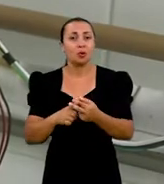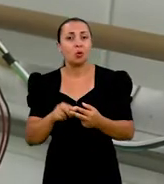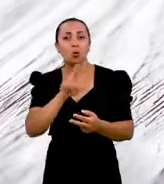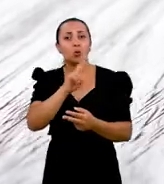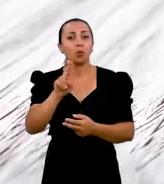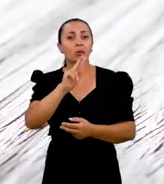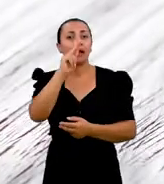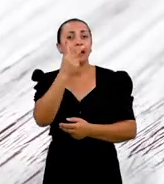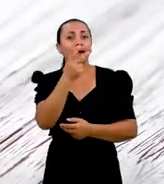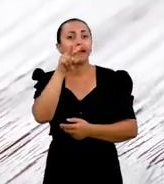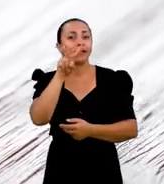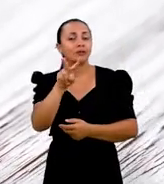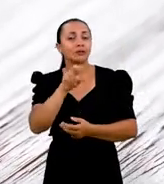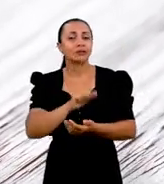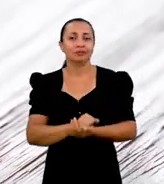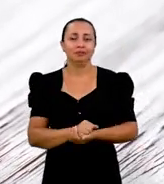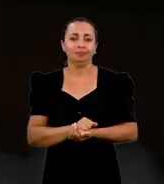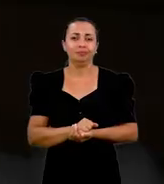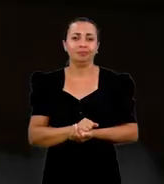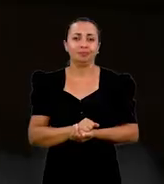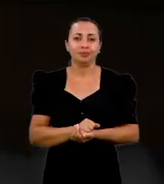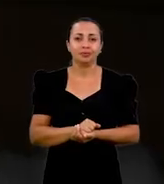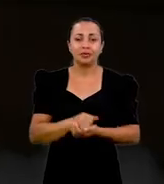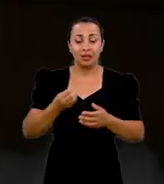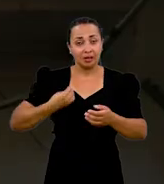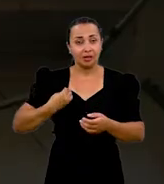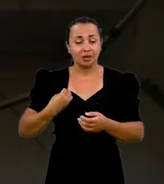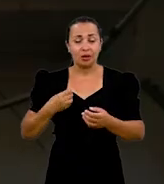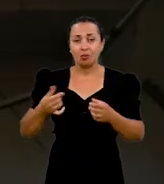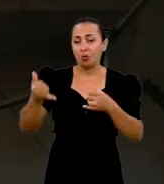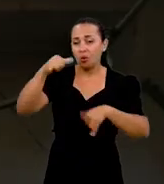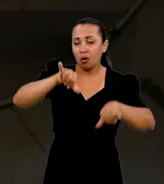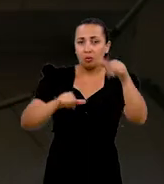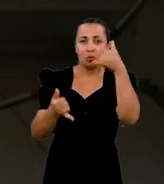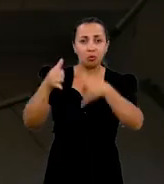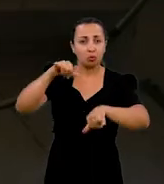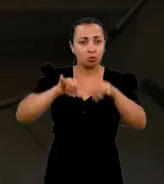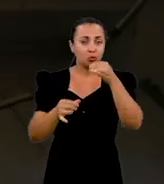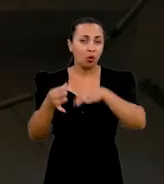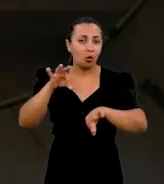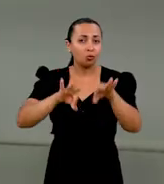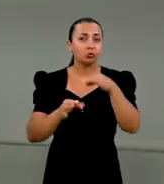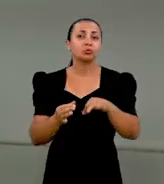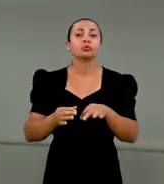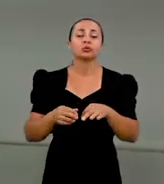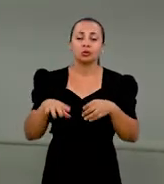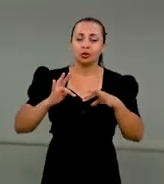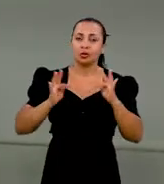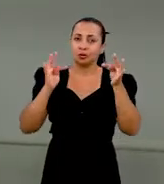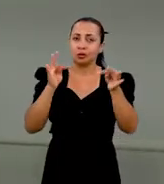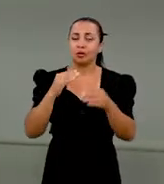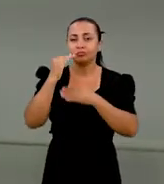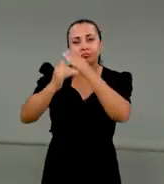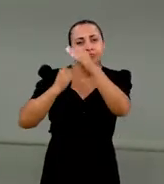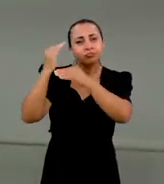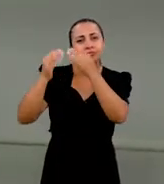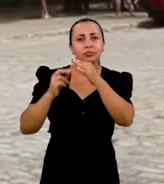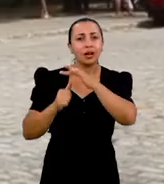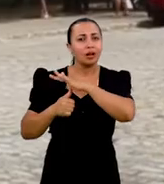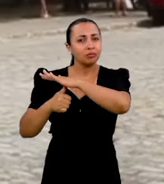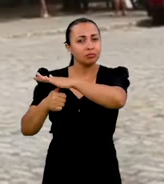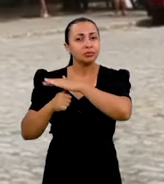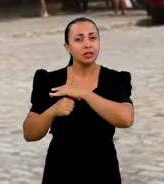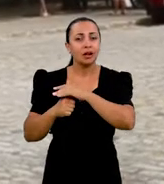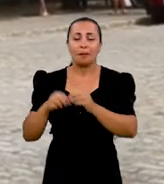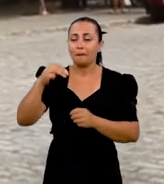produção do chamado hidrogênio verde. Estamos no Laboratório de Tecnologia em Processos Ambientais do